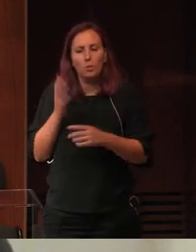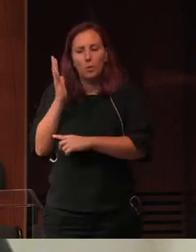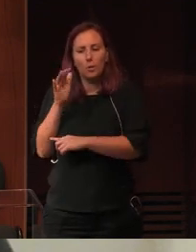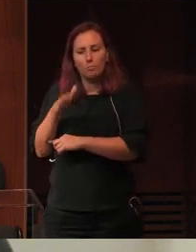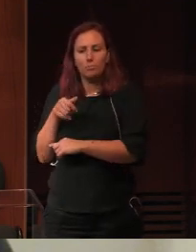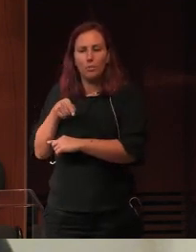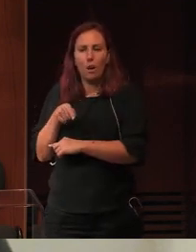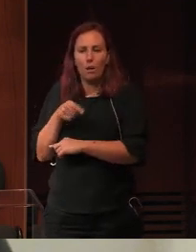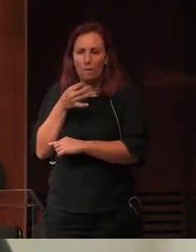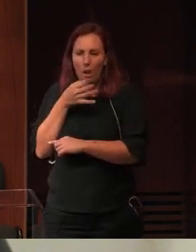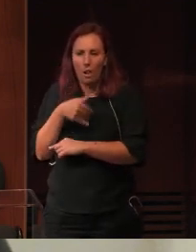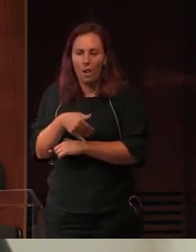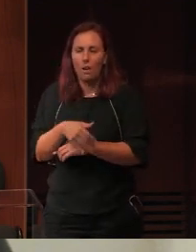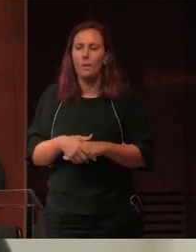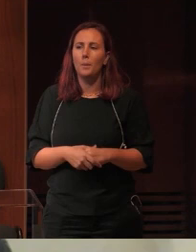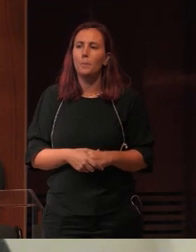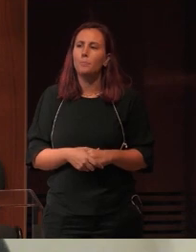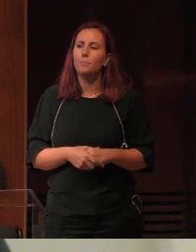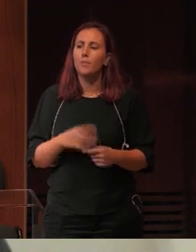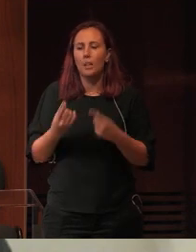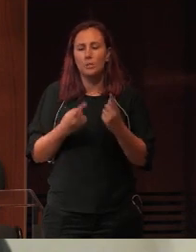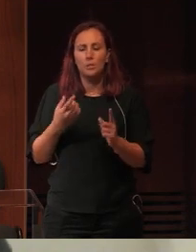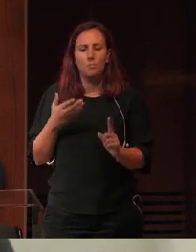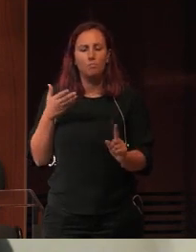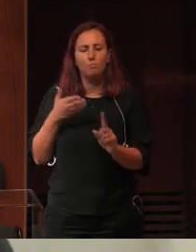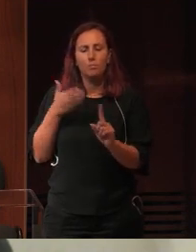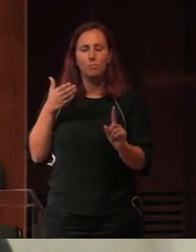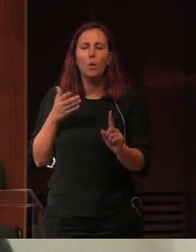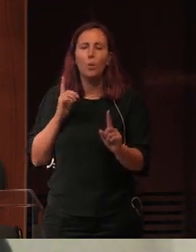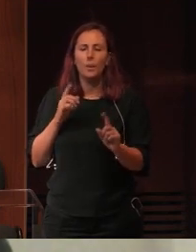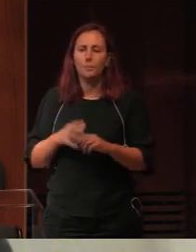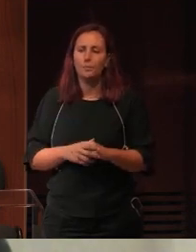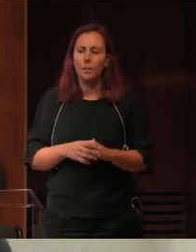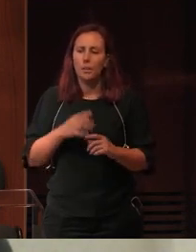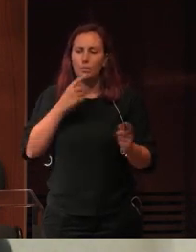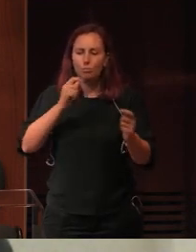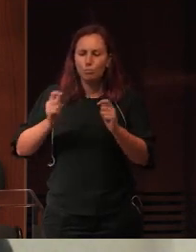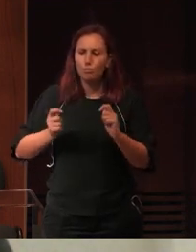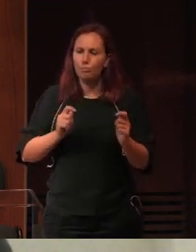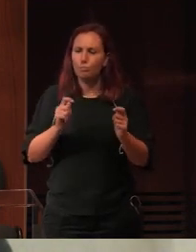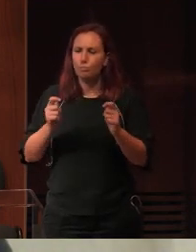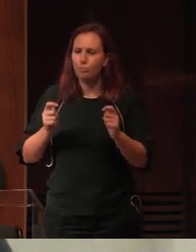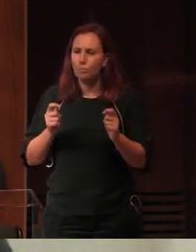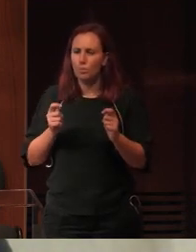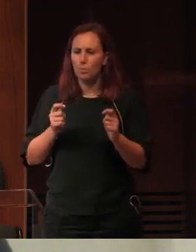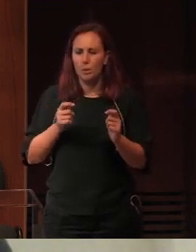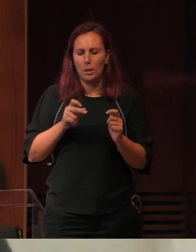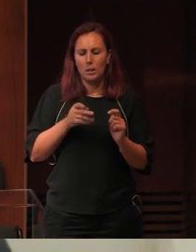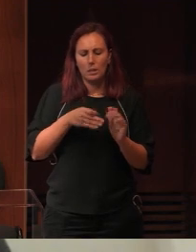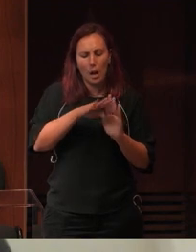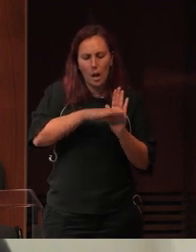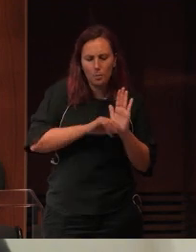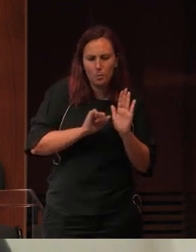Muitas vezes temos centrado a discussão das aplicações como o